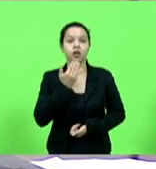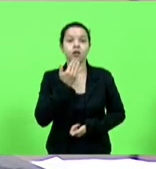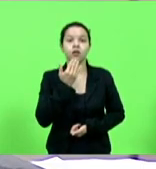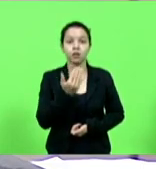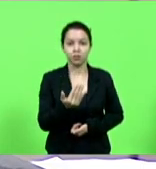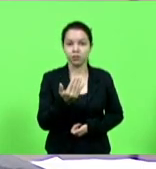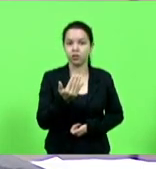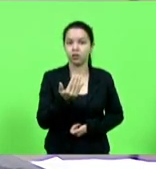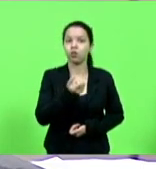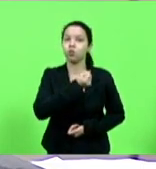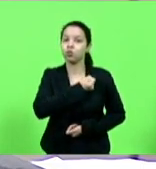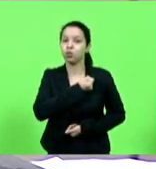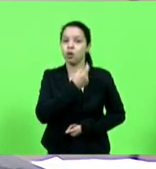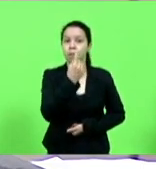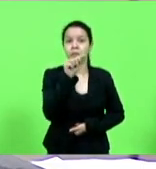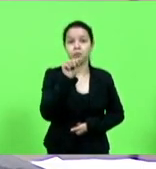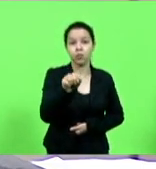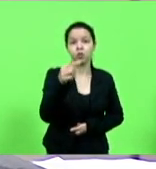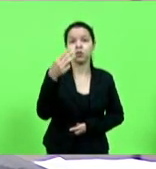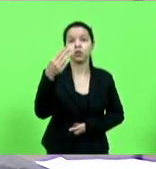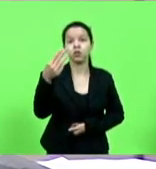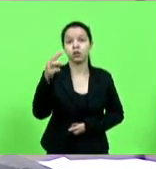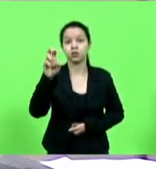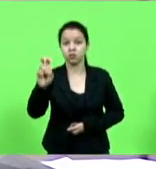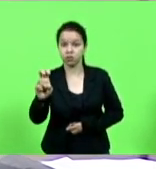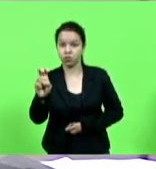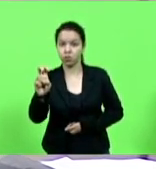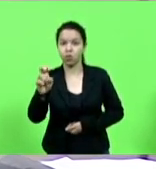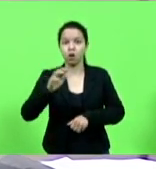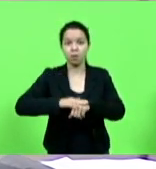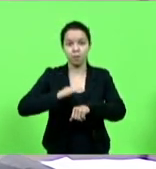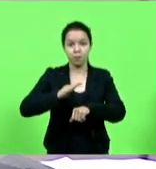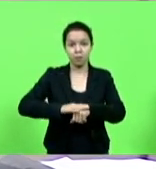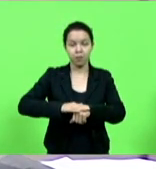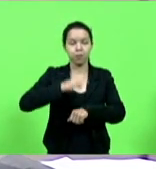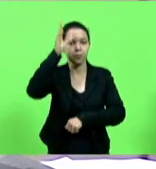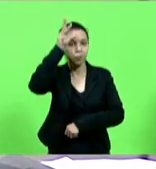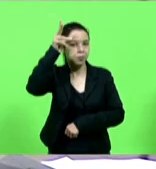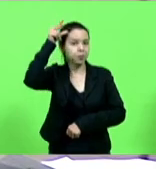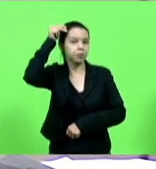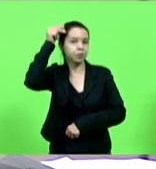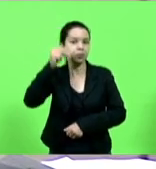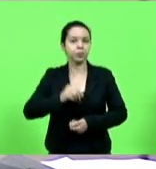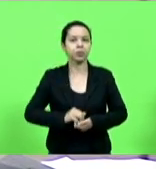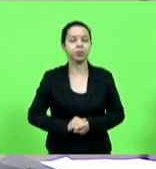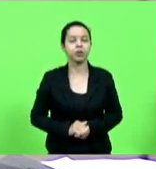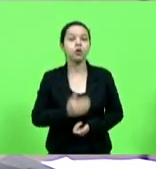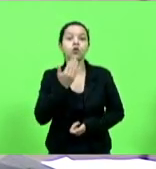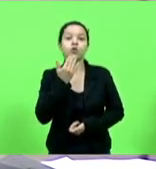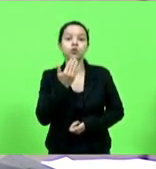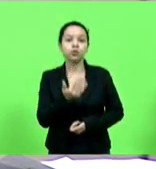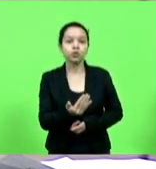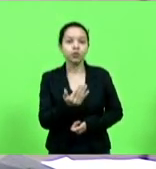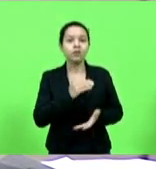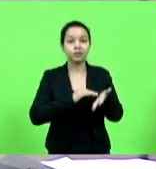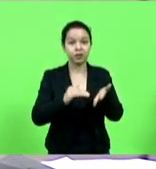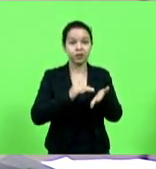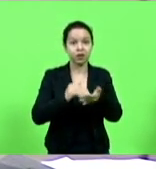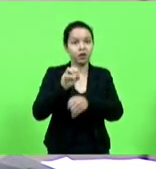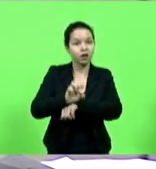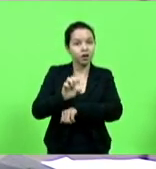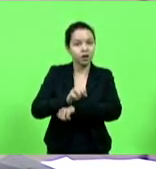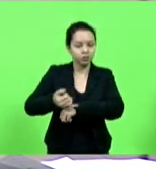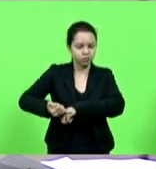requerimentos 1035 autor deputada Dirce Idrish solicitando ao secretário de estado a